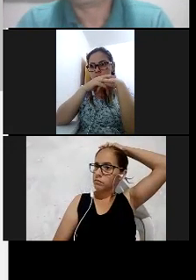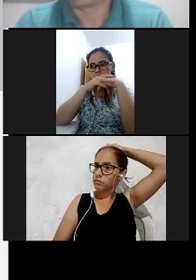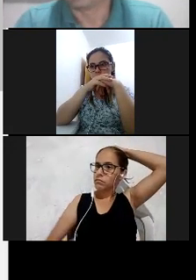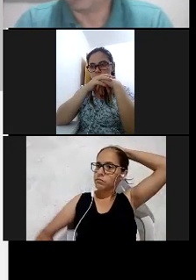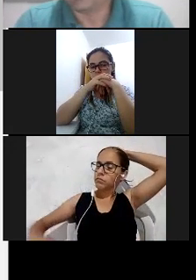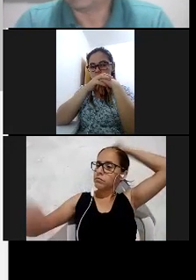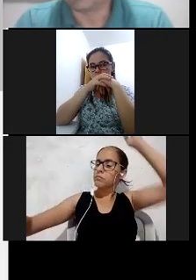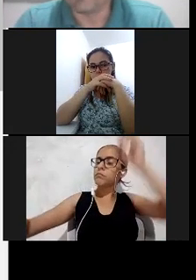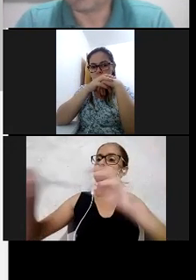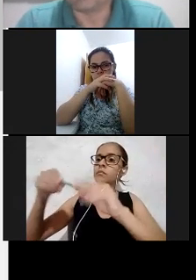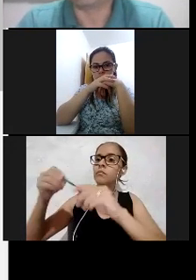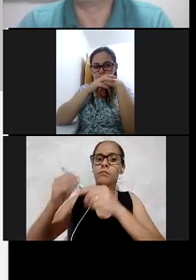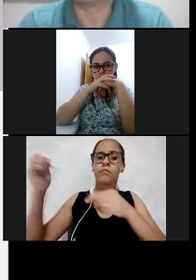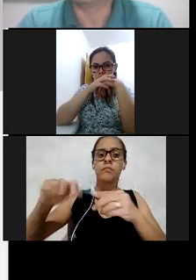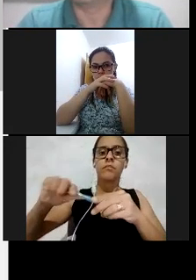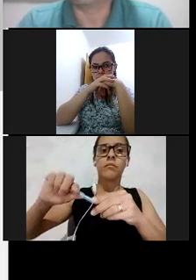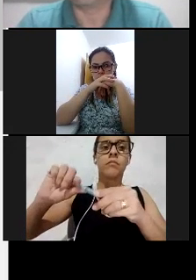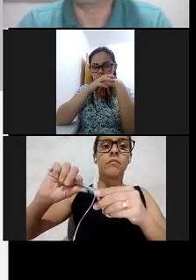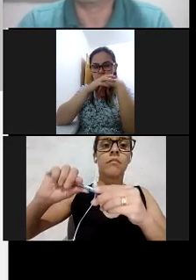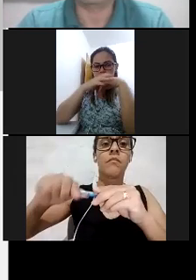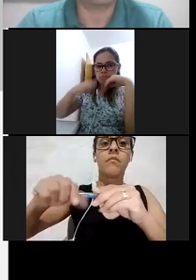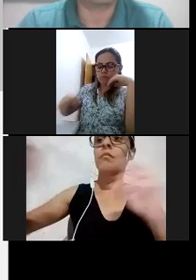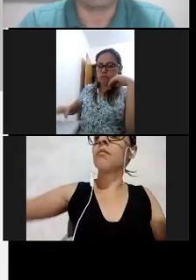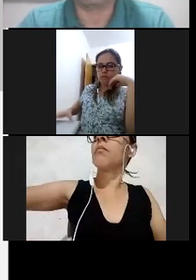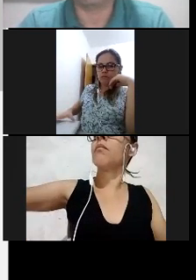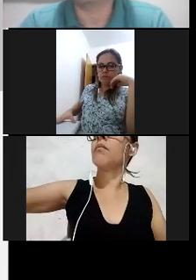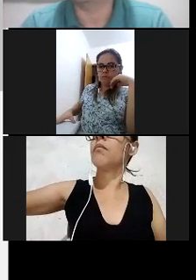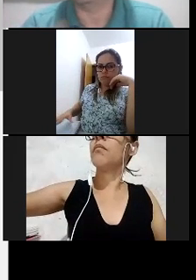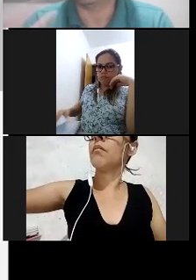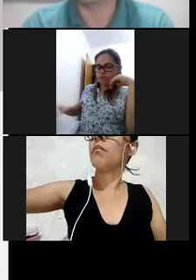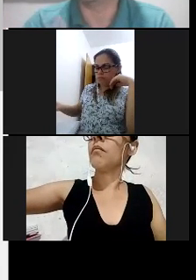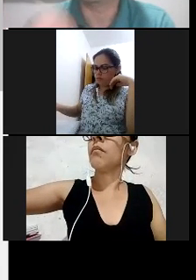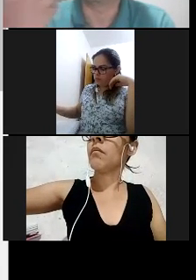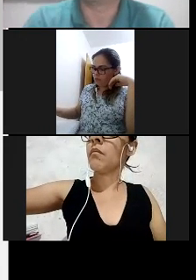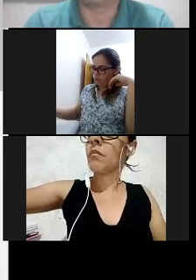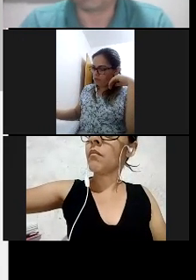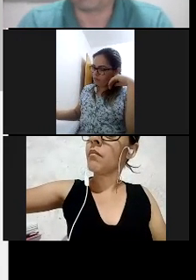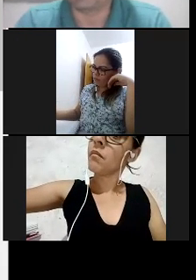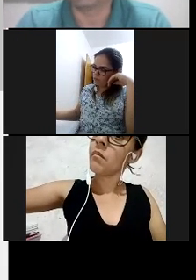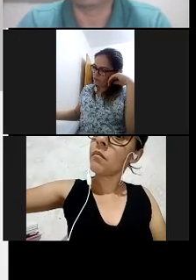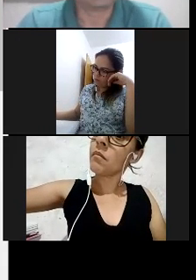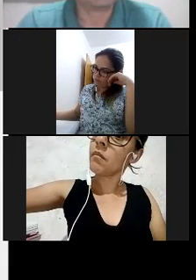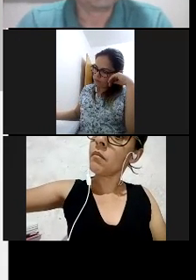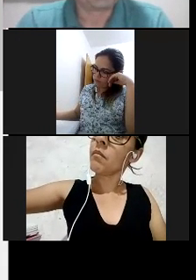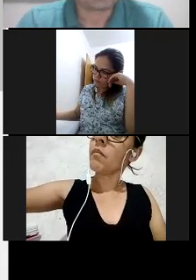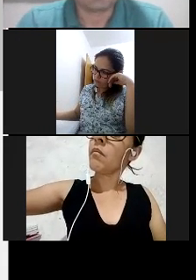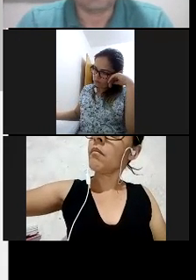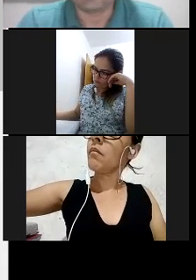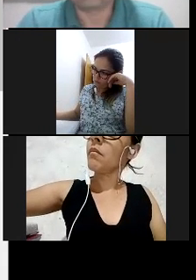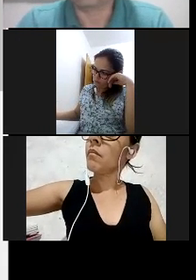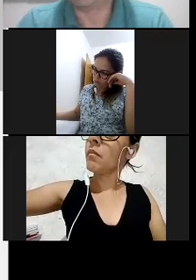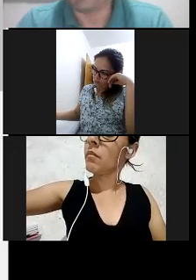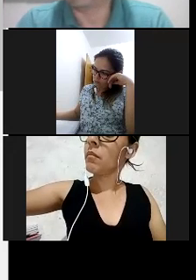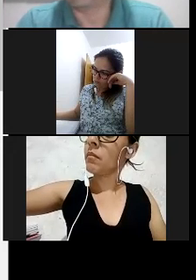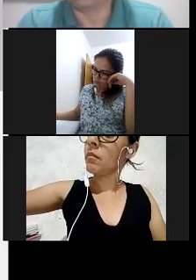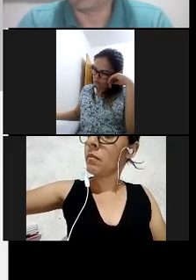sobre a relação entre educação e novas tecnologias. A aula vai sendo ministrada, o professor vai explicando. E